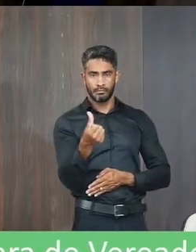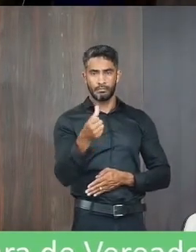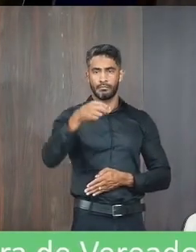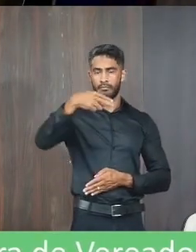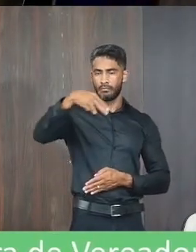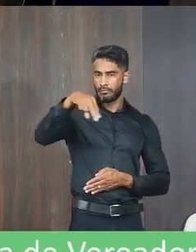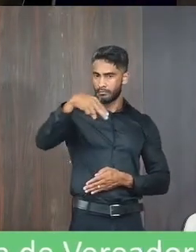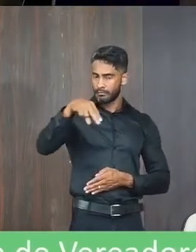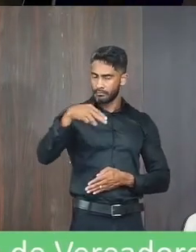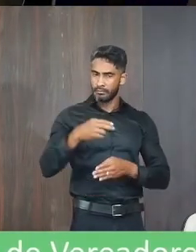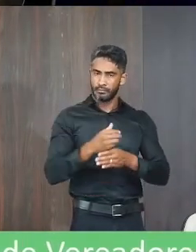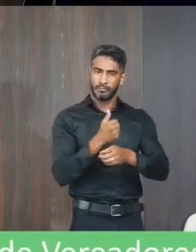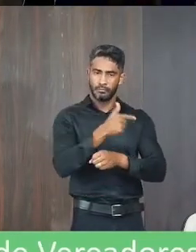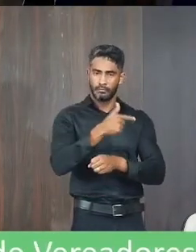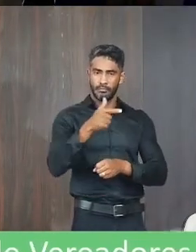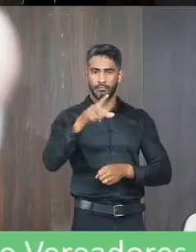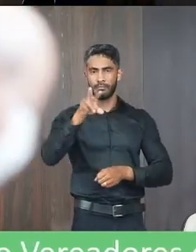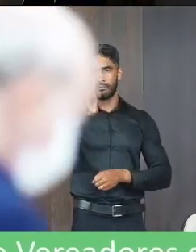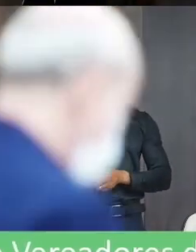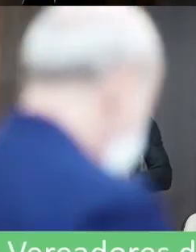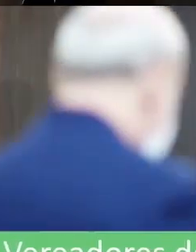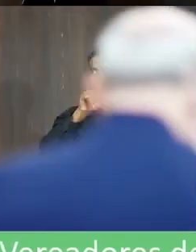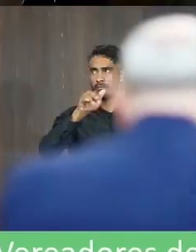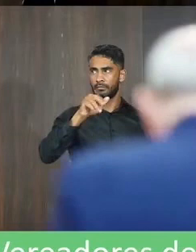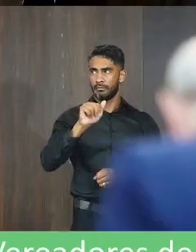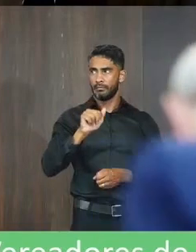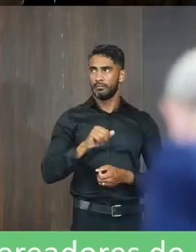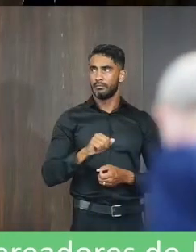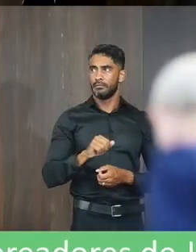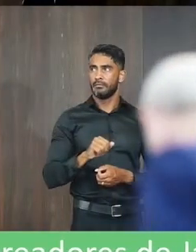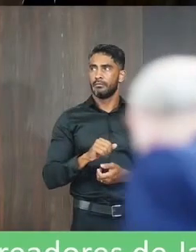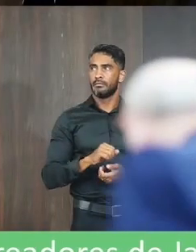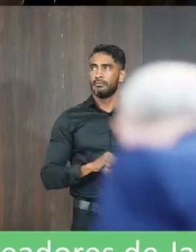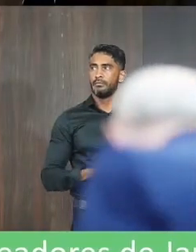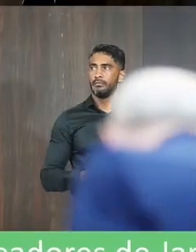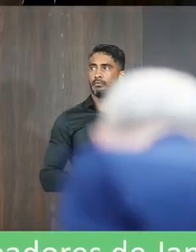Raíssa Ellen Ramos Neves, Promotora de Justiça.